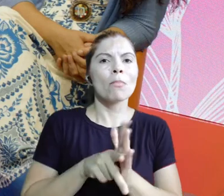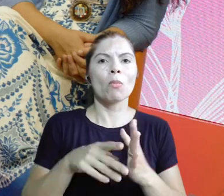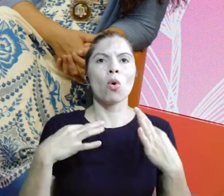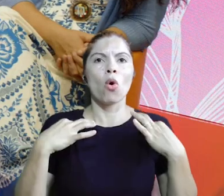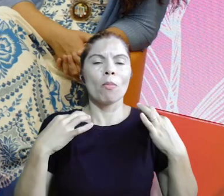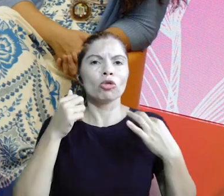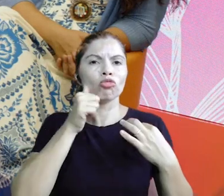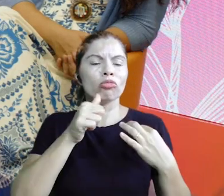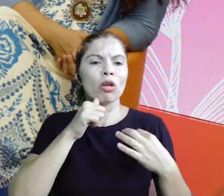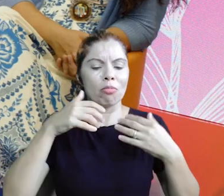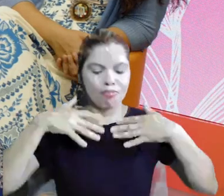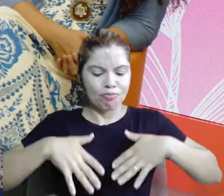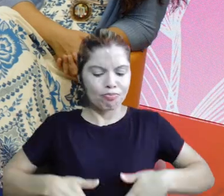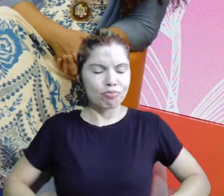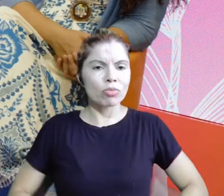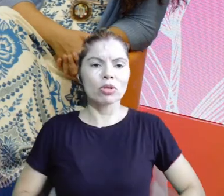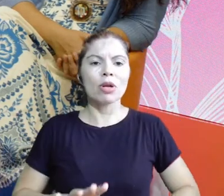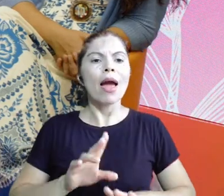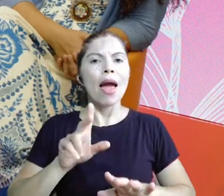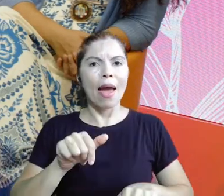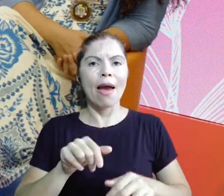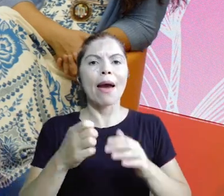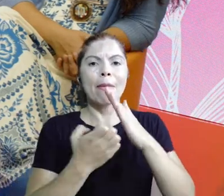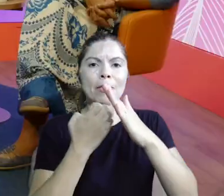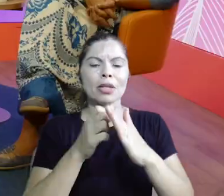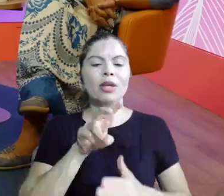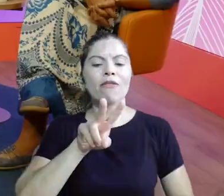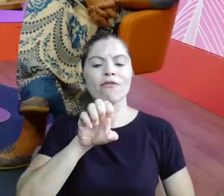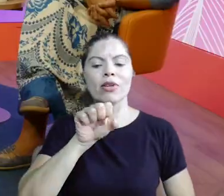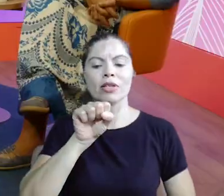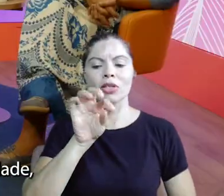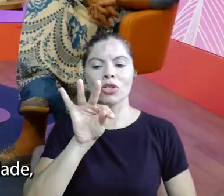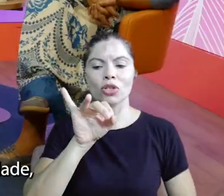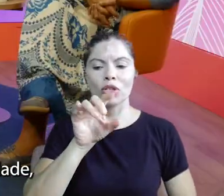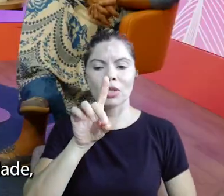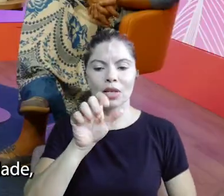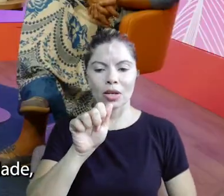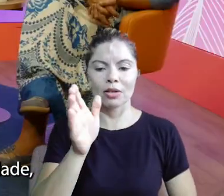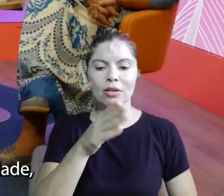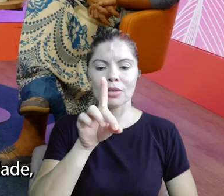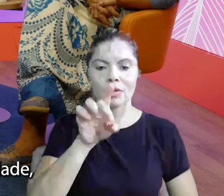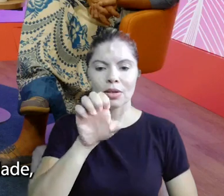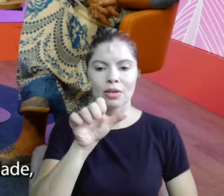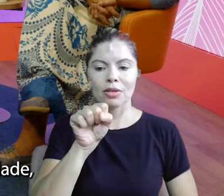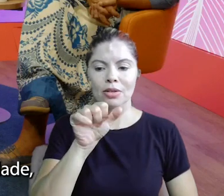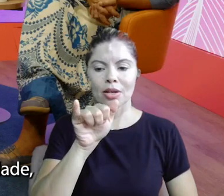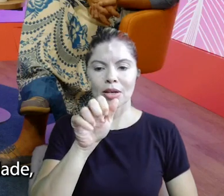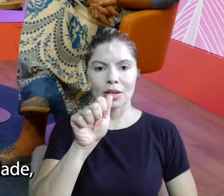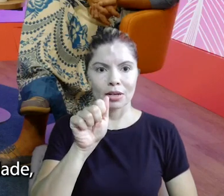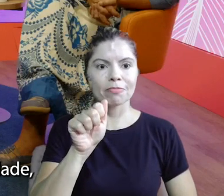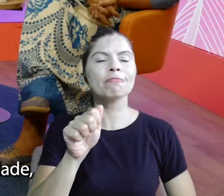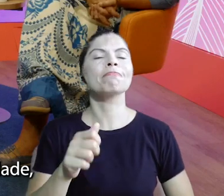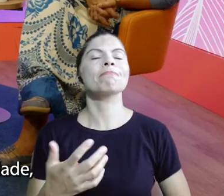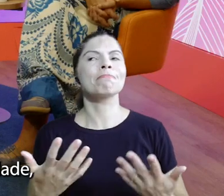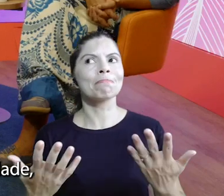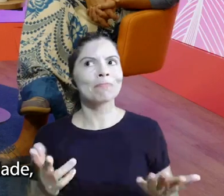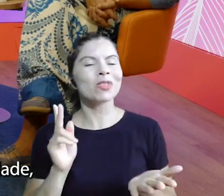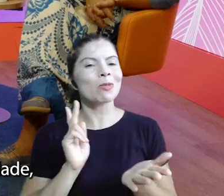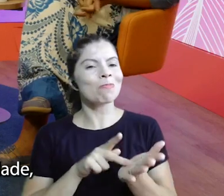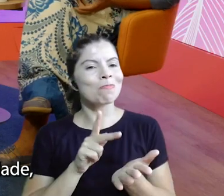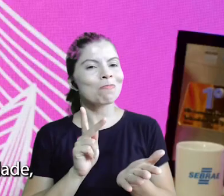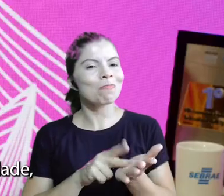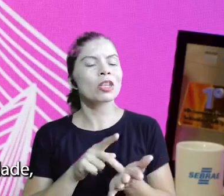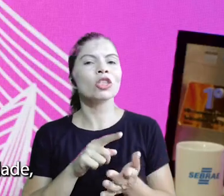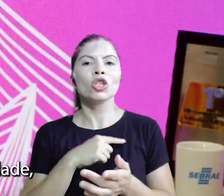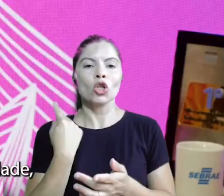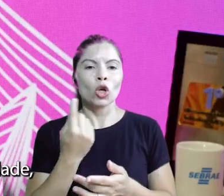é a vestida de saia. E aí eu comecei. Quando você tomou essa decisão. Mas a gente sempre fala aqui nos programas